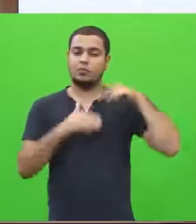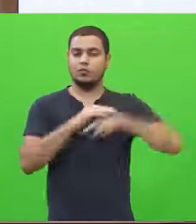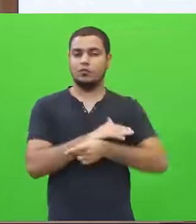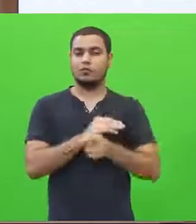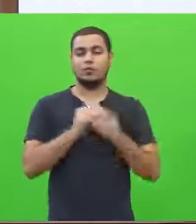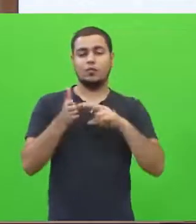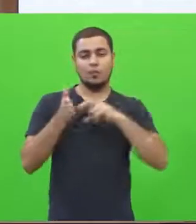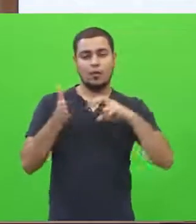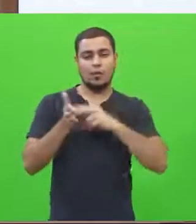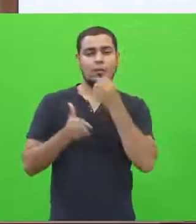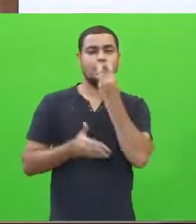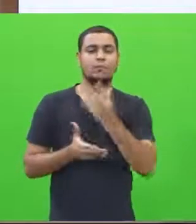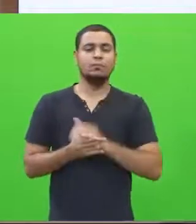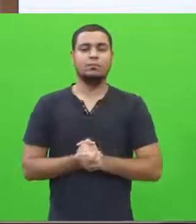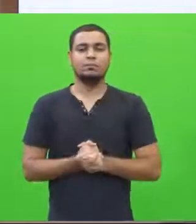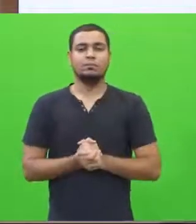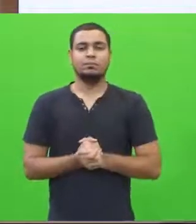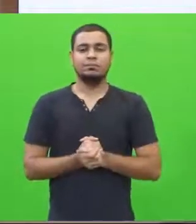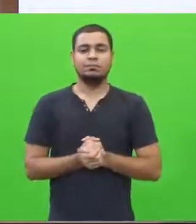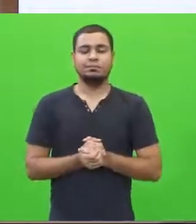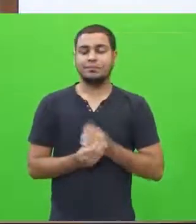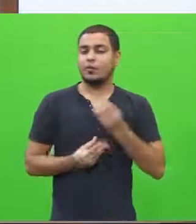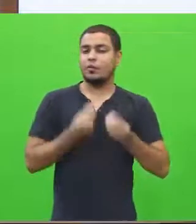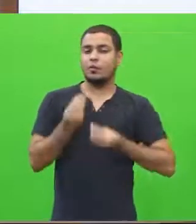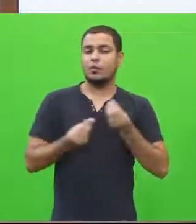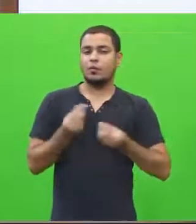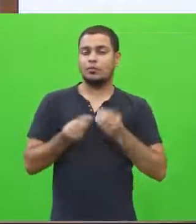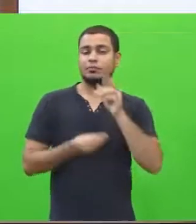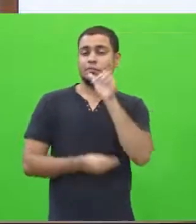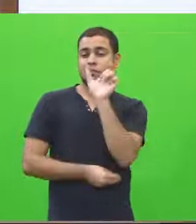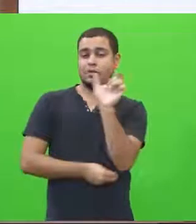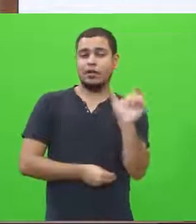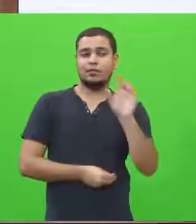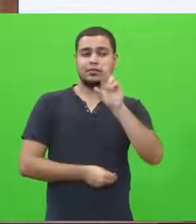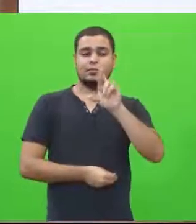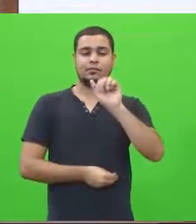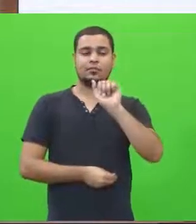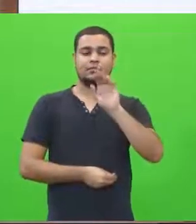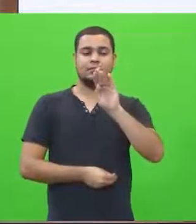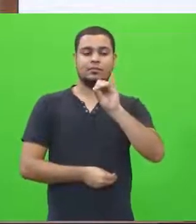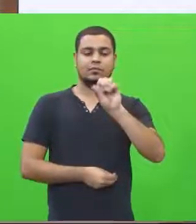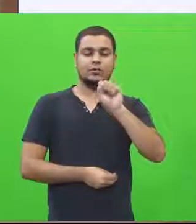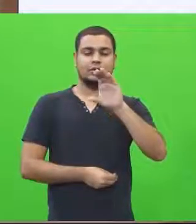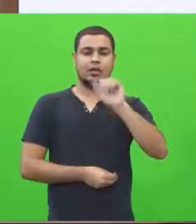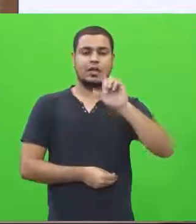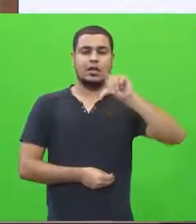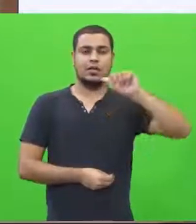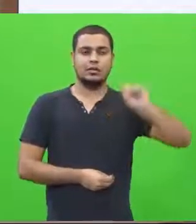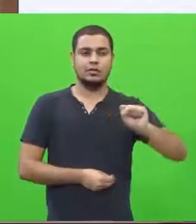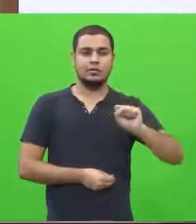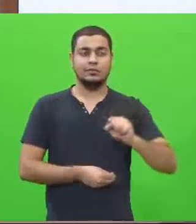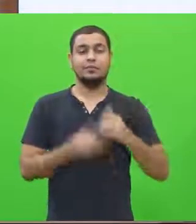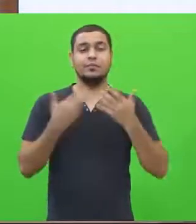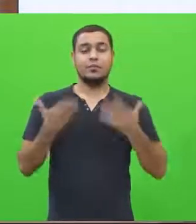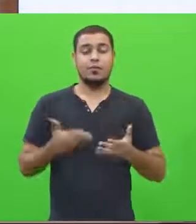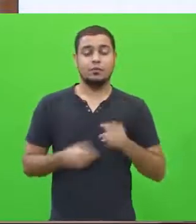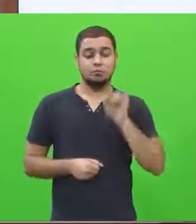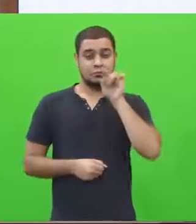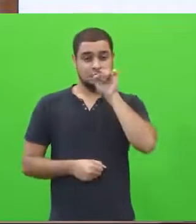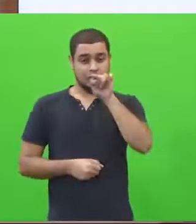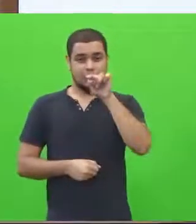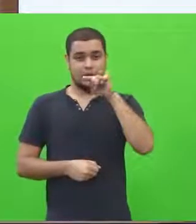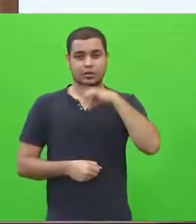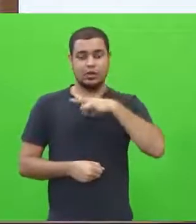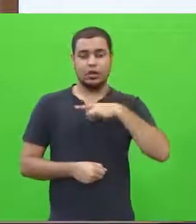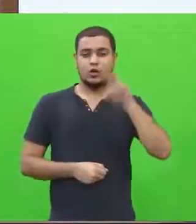vocabulário? E como é que fica essa questão das palavras rebuscadas? Bem, você, se estiver fazendo